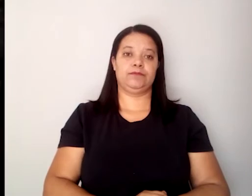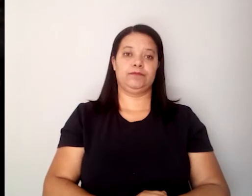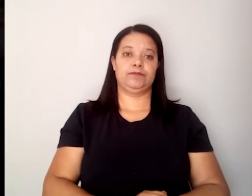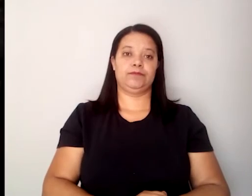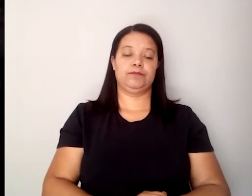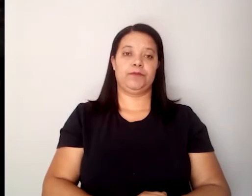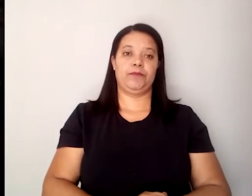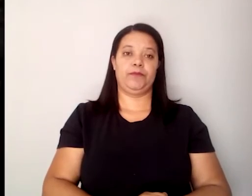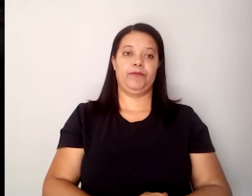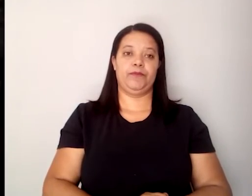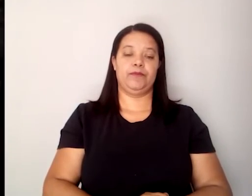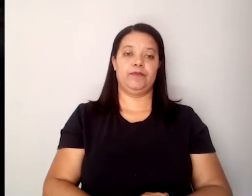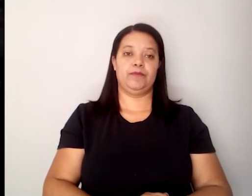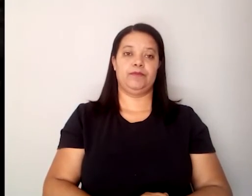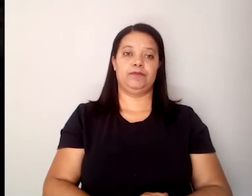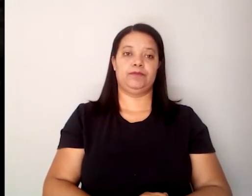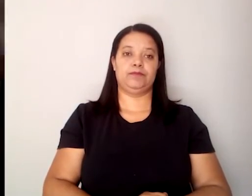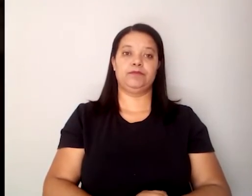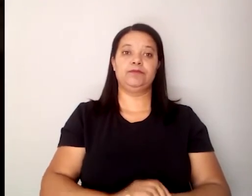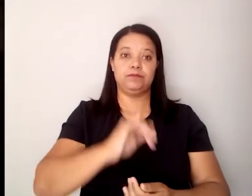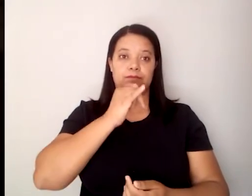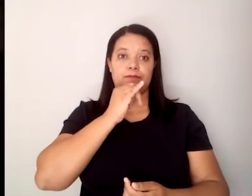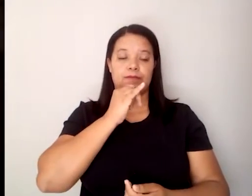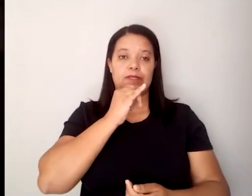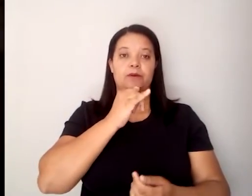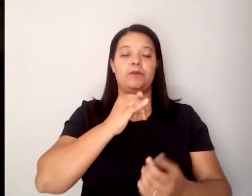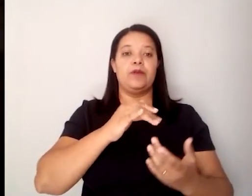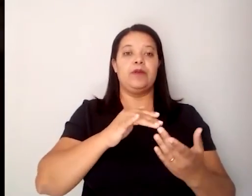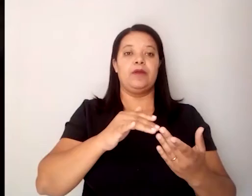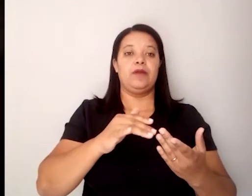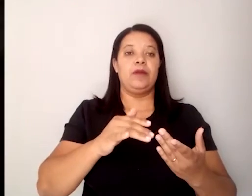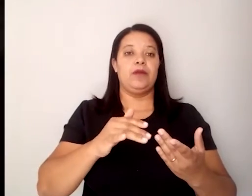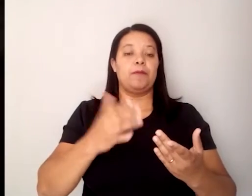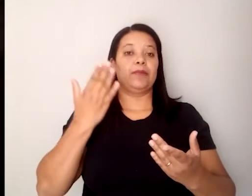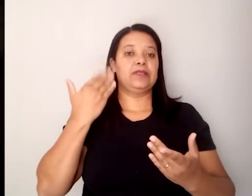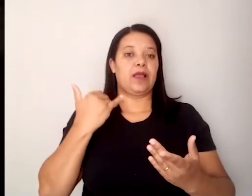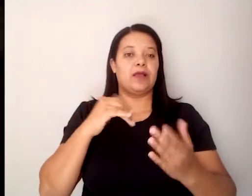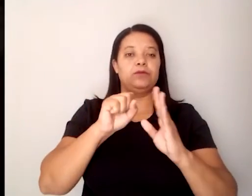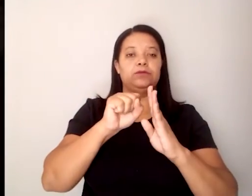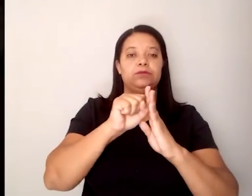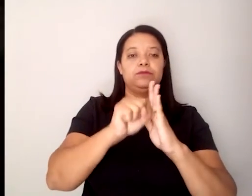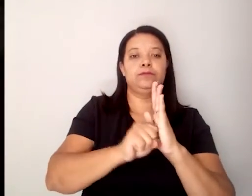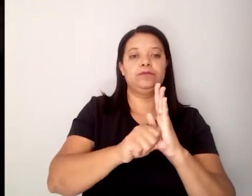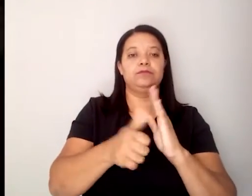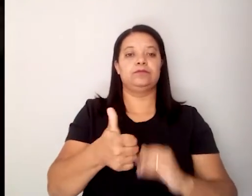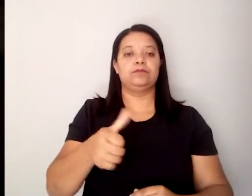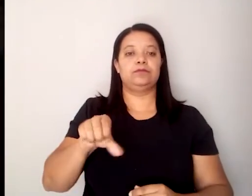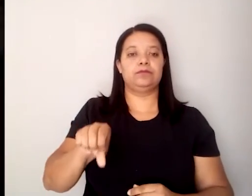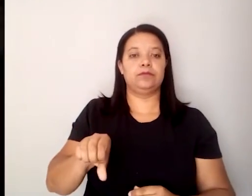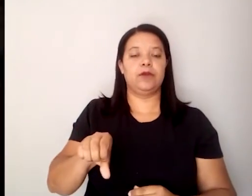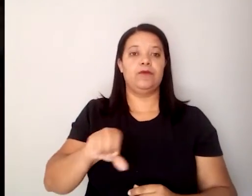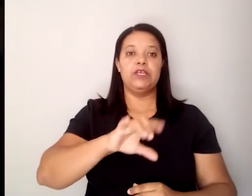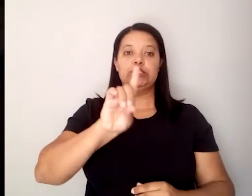autorais, como desde o final do século 19 se entende através dos direitos